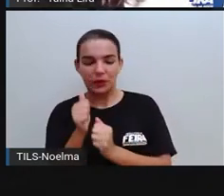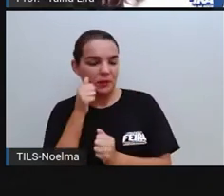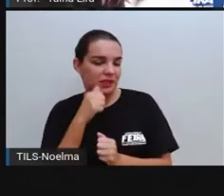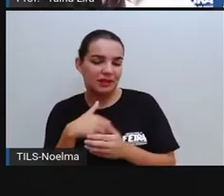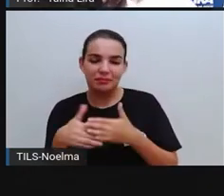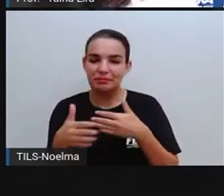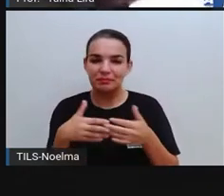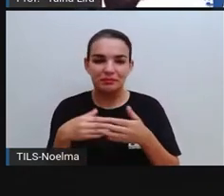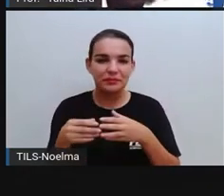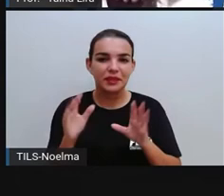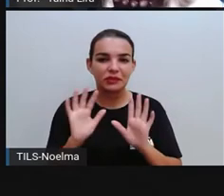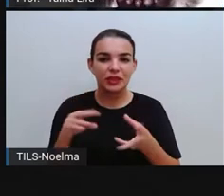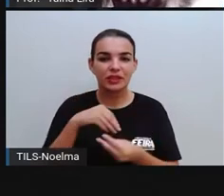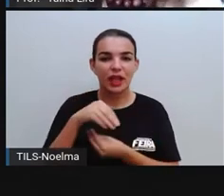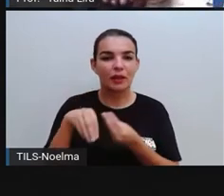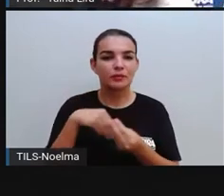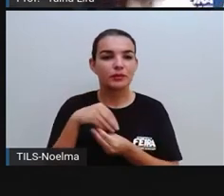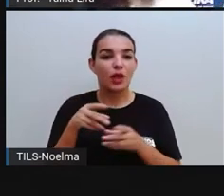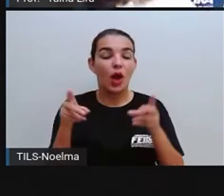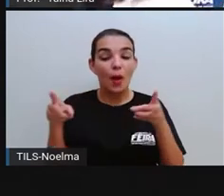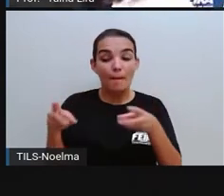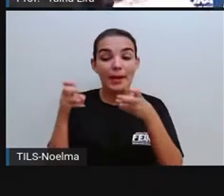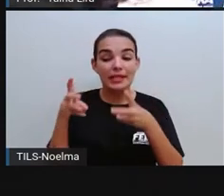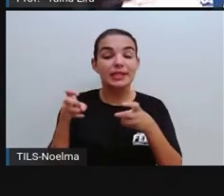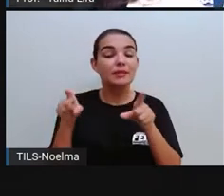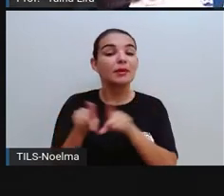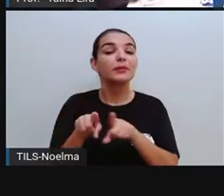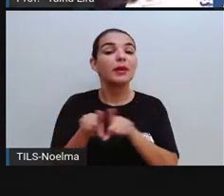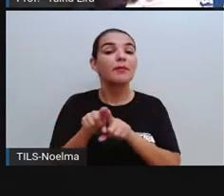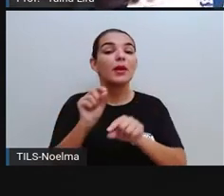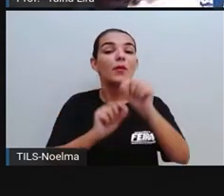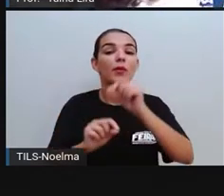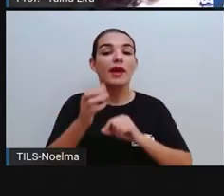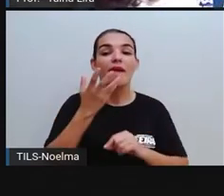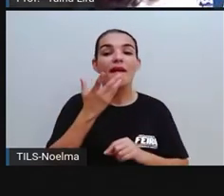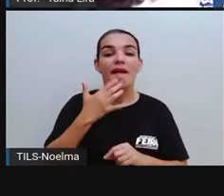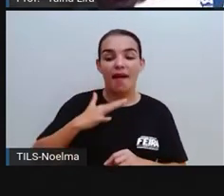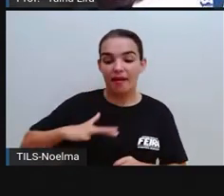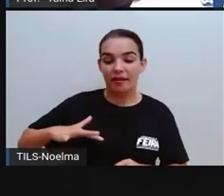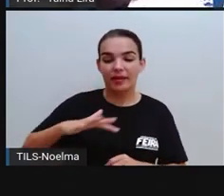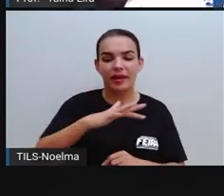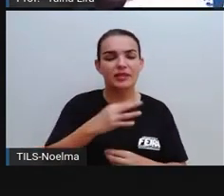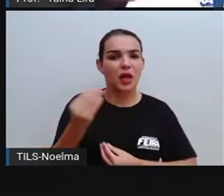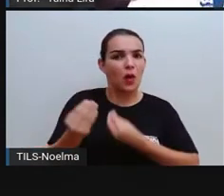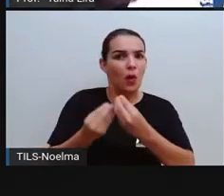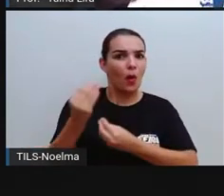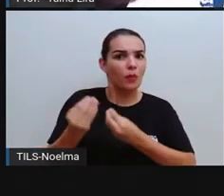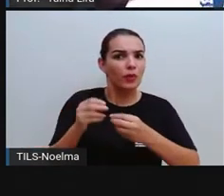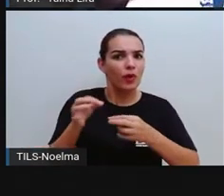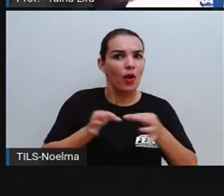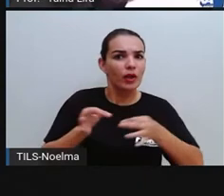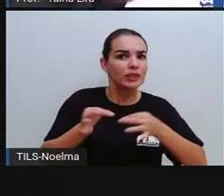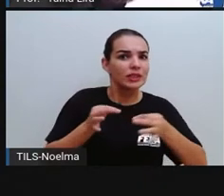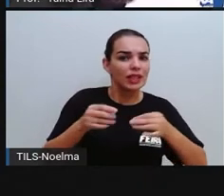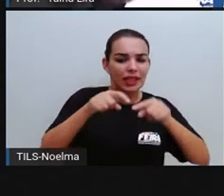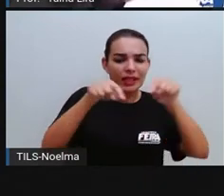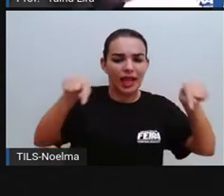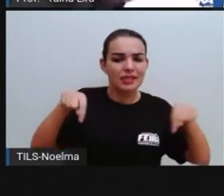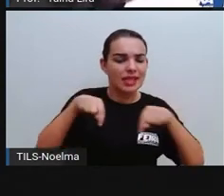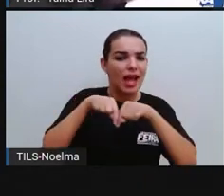certo? E observem como essas crianças estão organizadas na sala de aula.